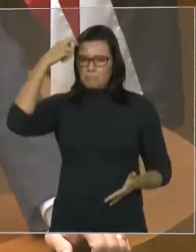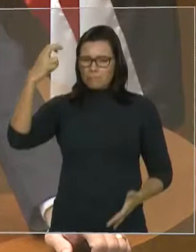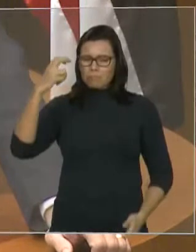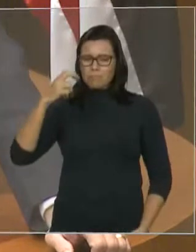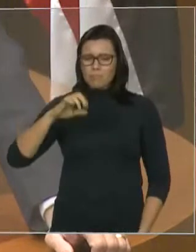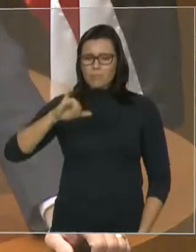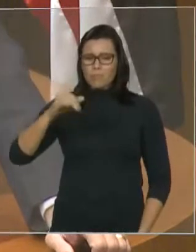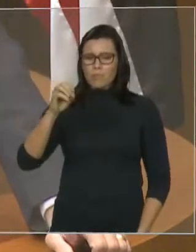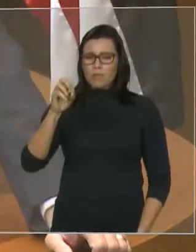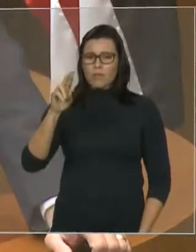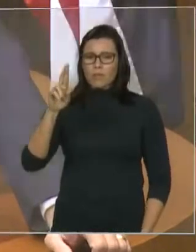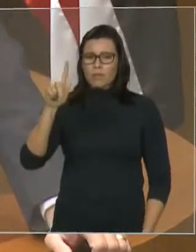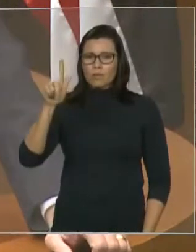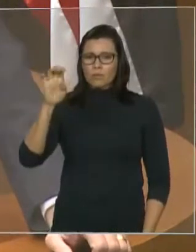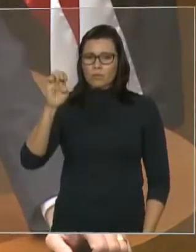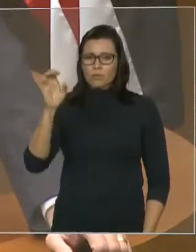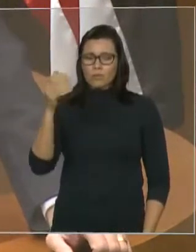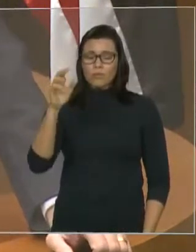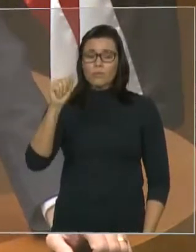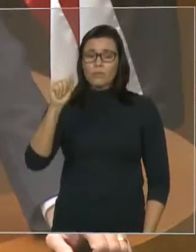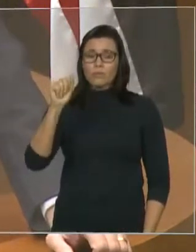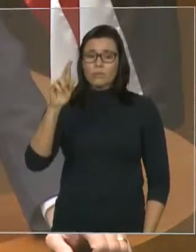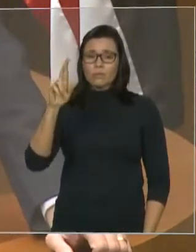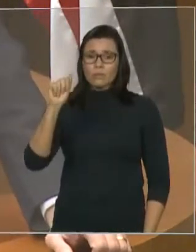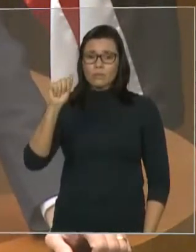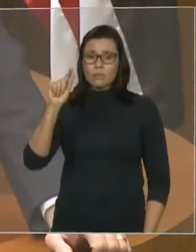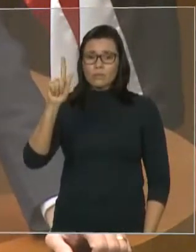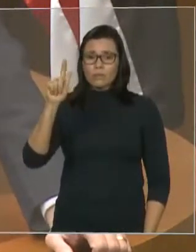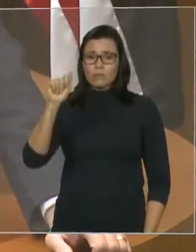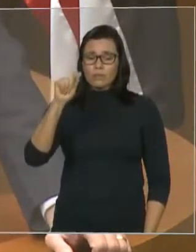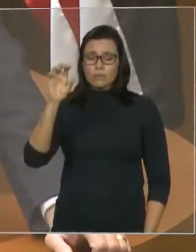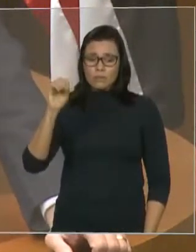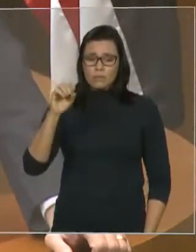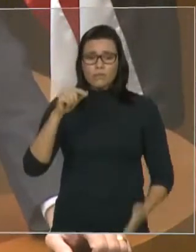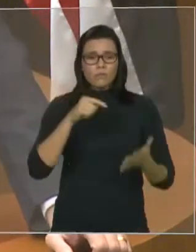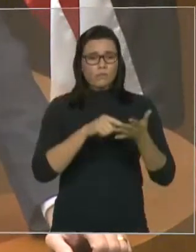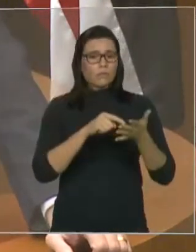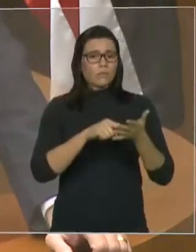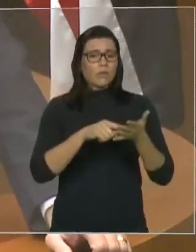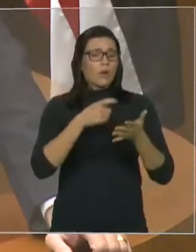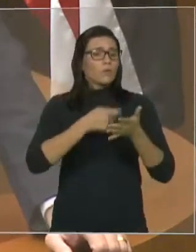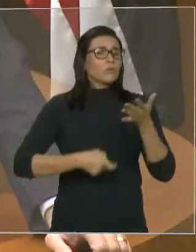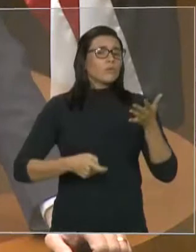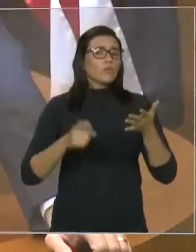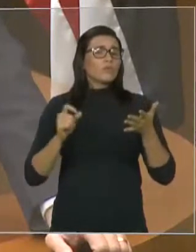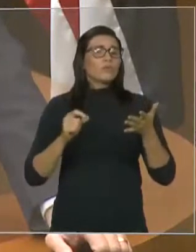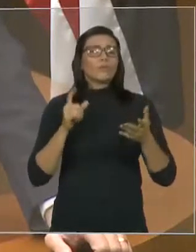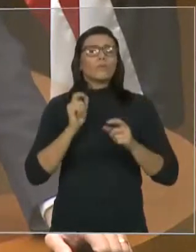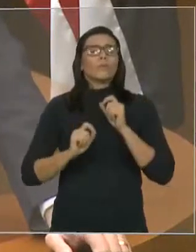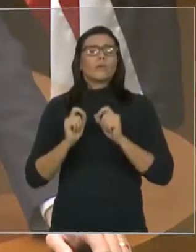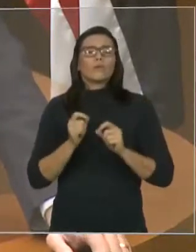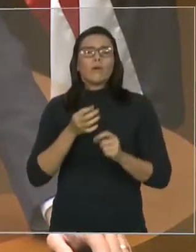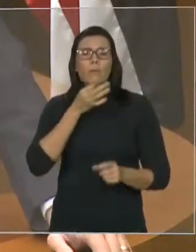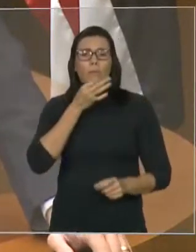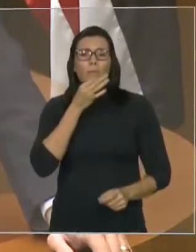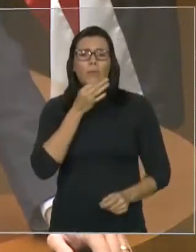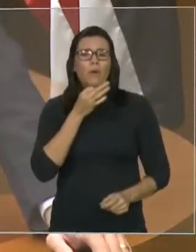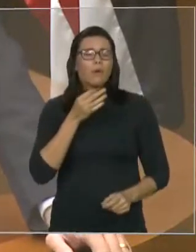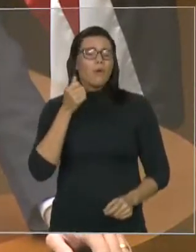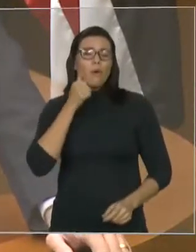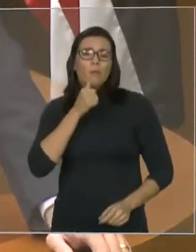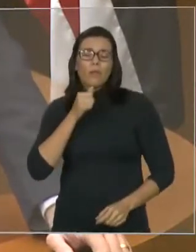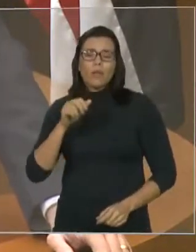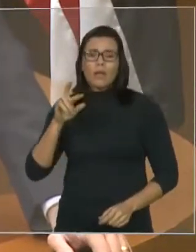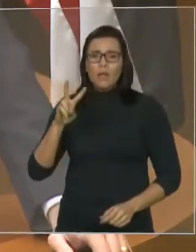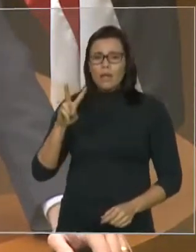delegada de Imperatriz, Virgínia Loyola. Ela faz um desabafo. Diz